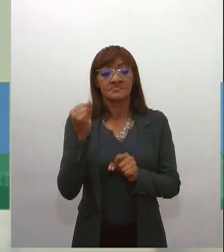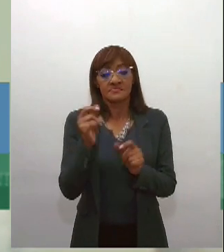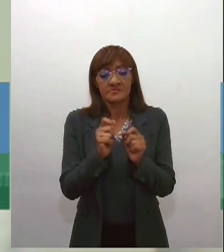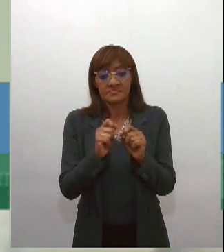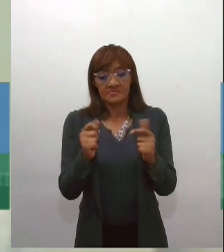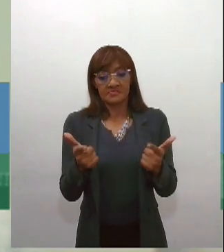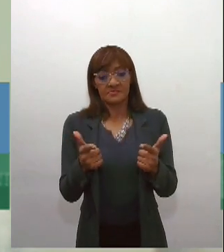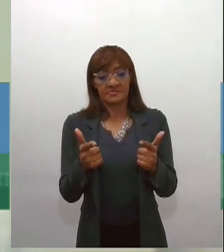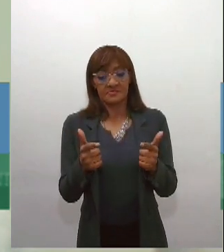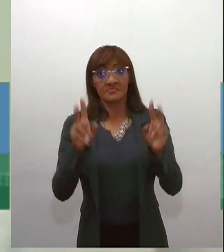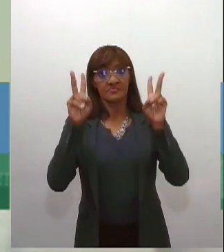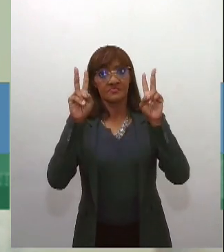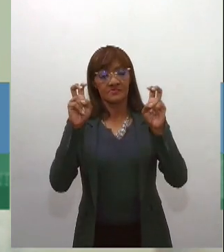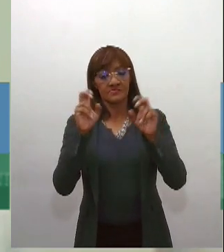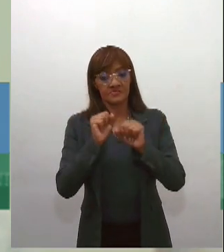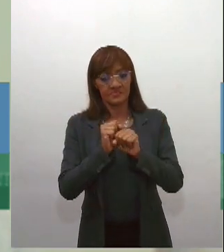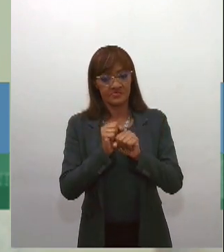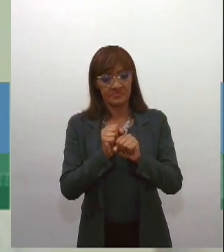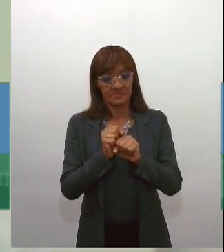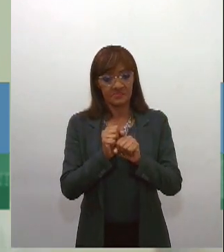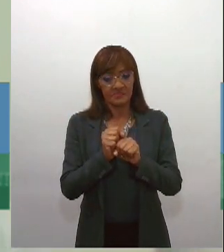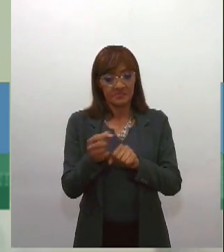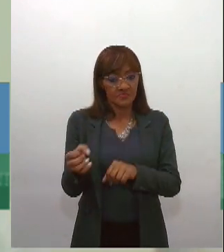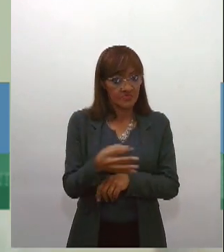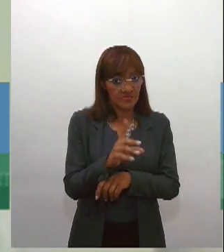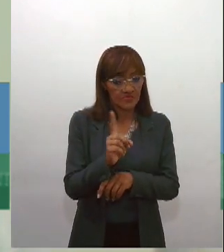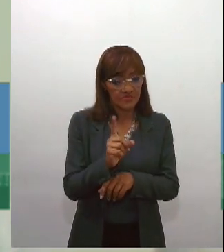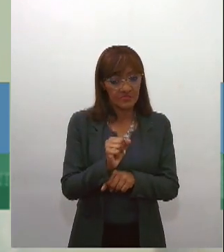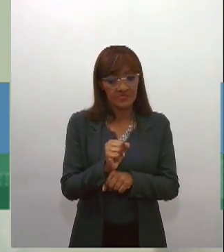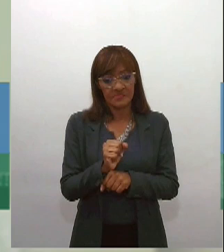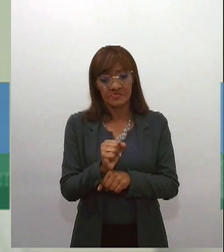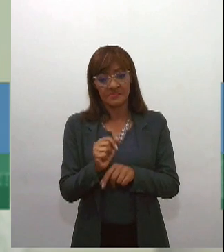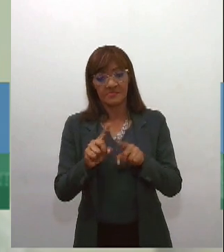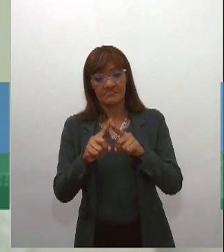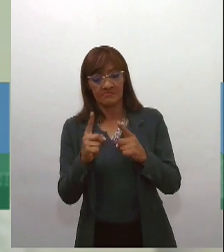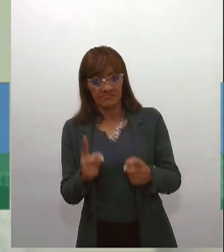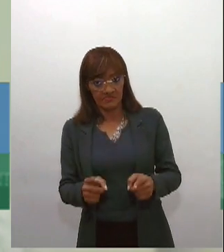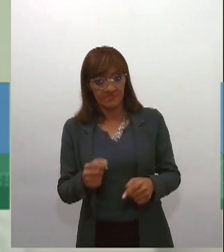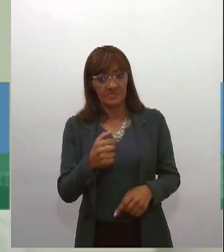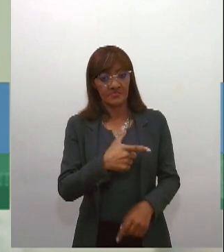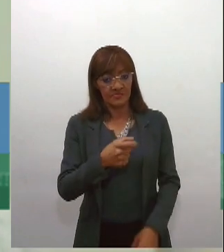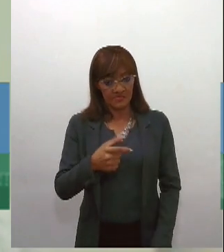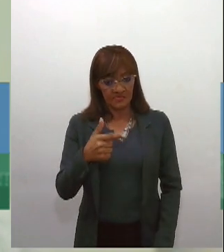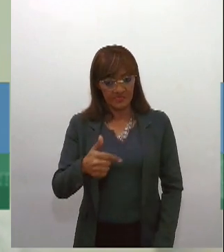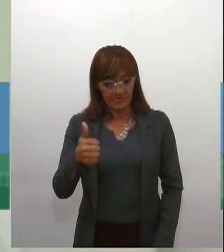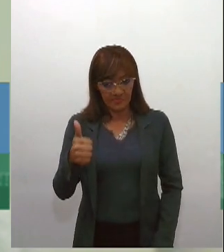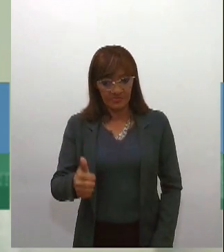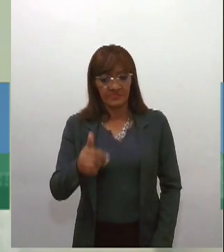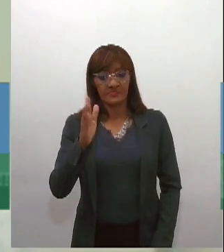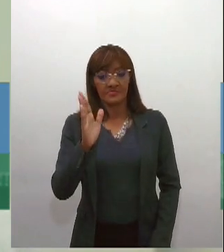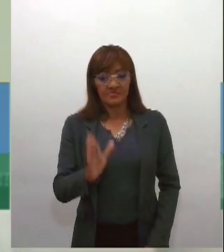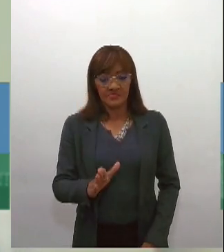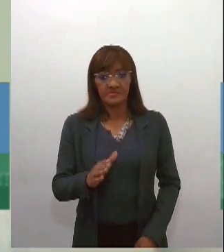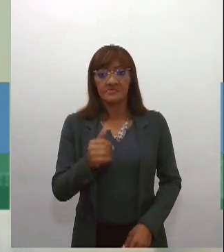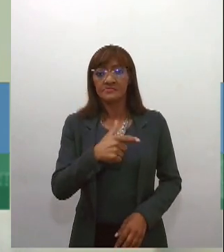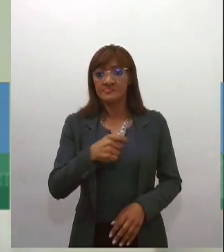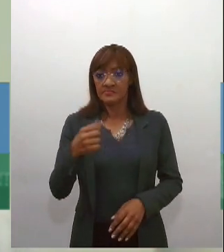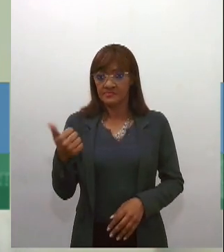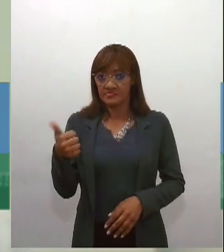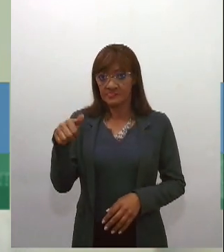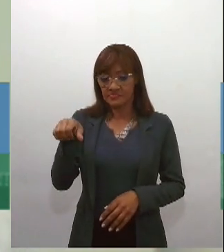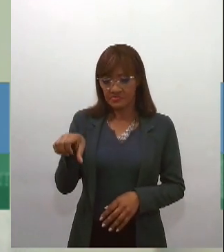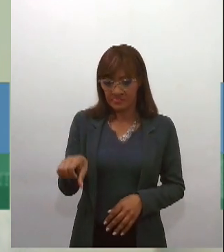novo. A PEC é de 2021, ela vem de um texto anterior de 2019 e vem de uma